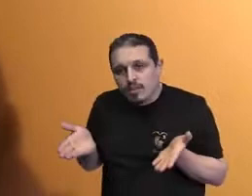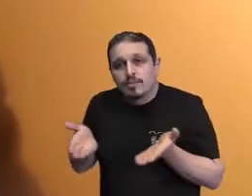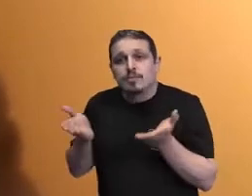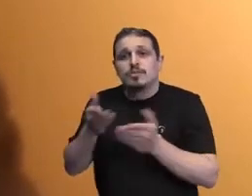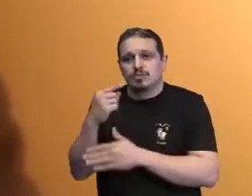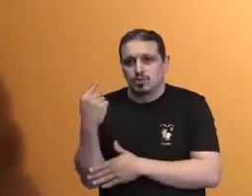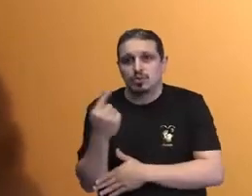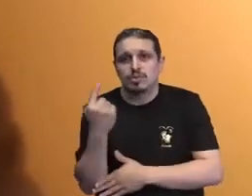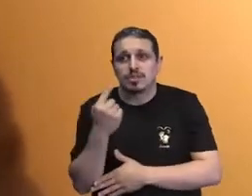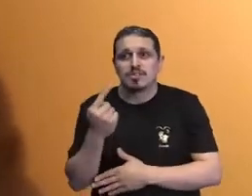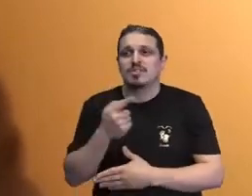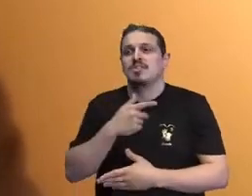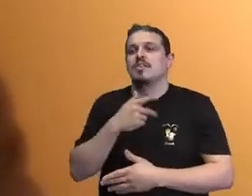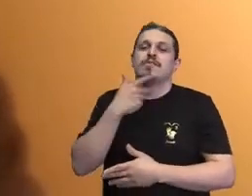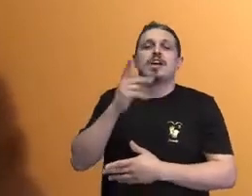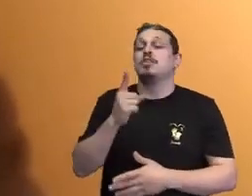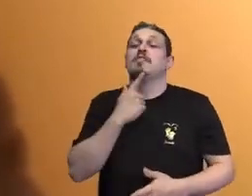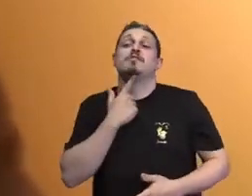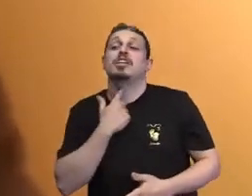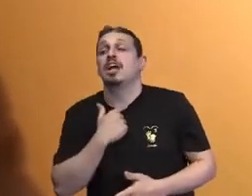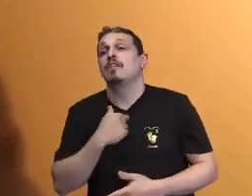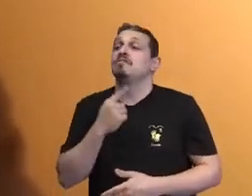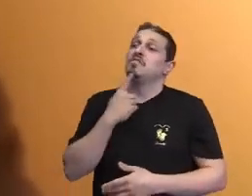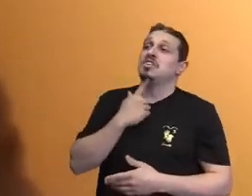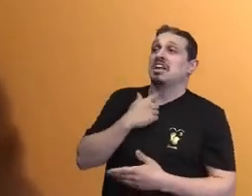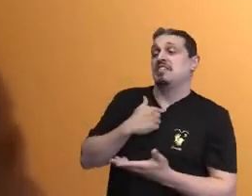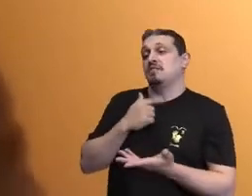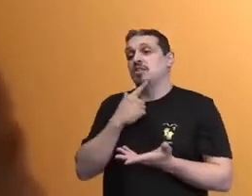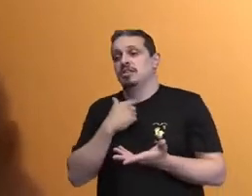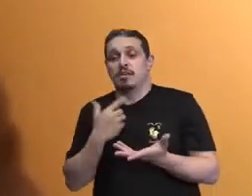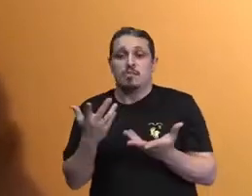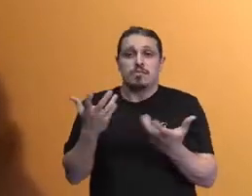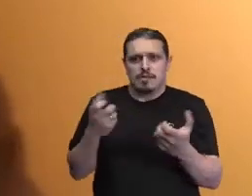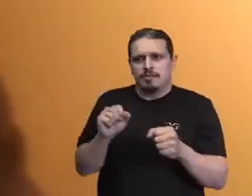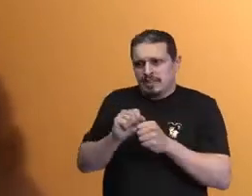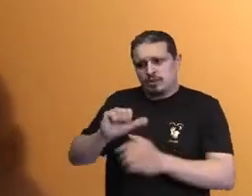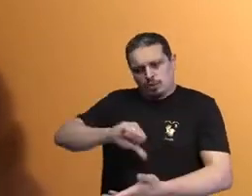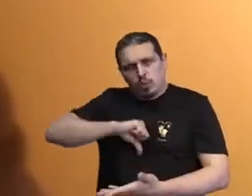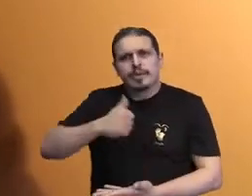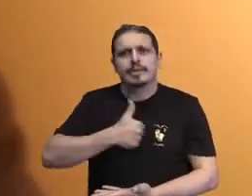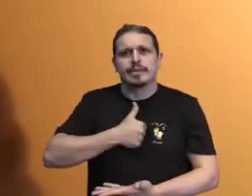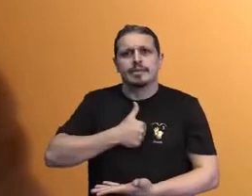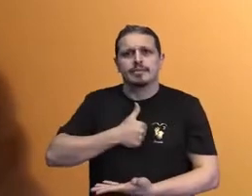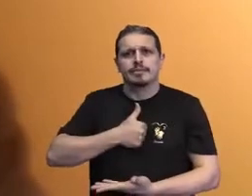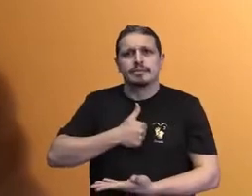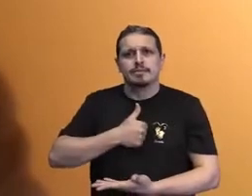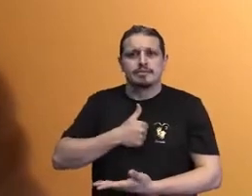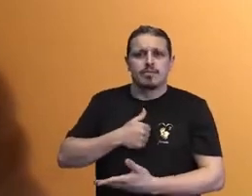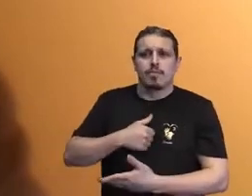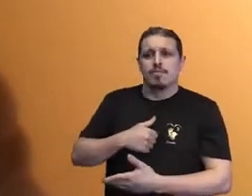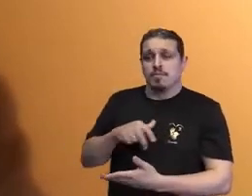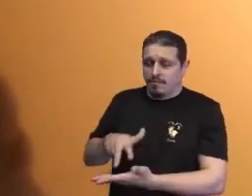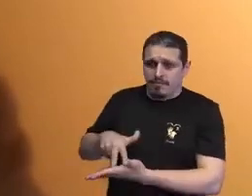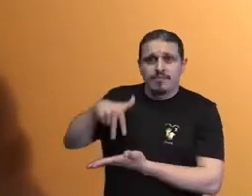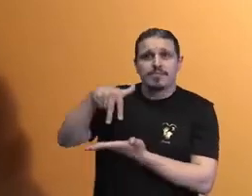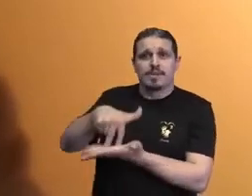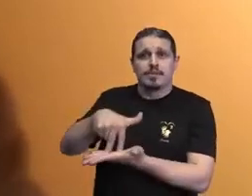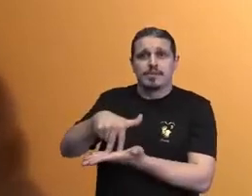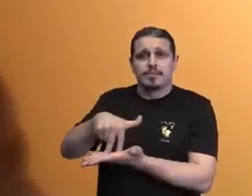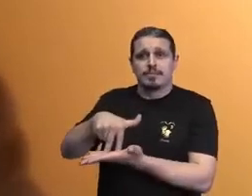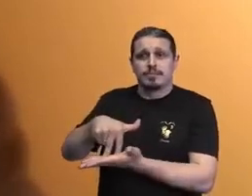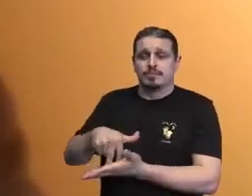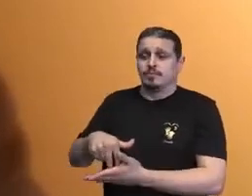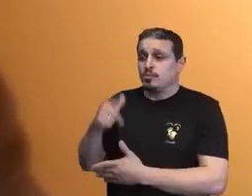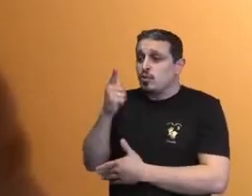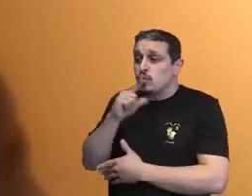força de vontade, não basta eu querer para que as coisas aconteçam. Mas não querer já é uma parte significativa